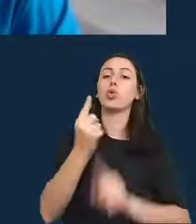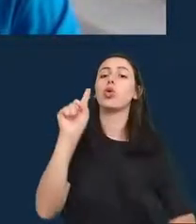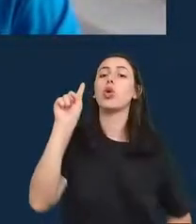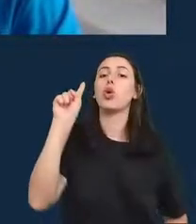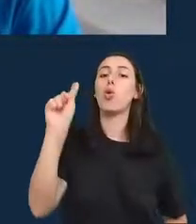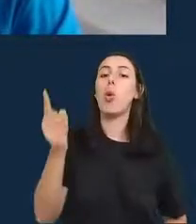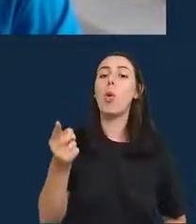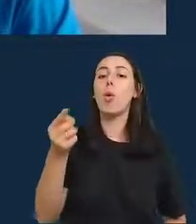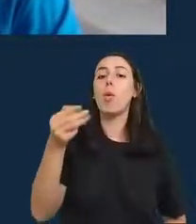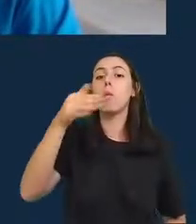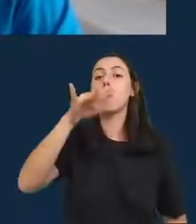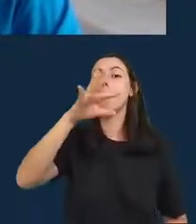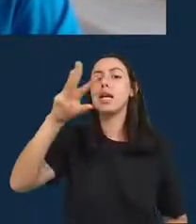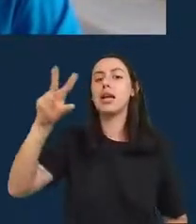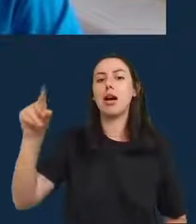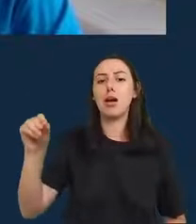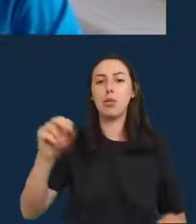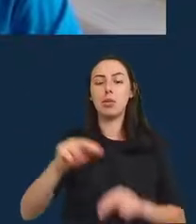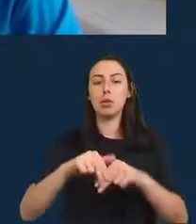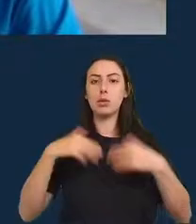erradas. Então,